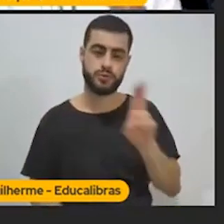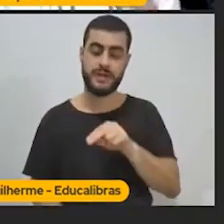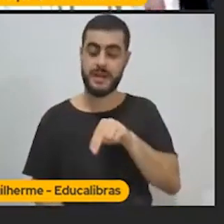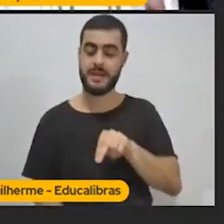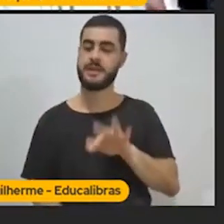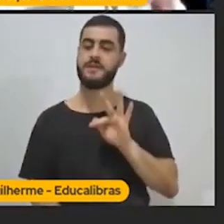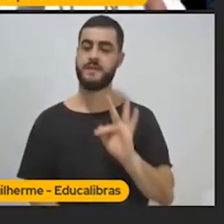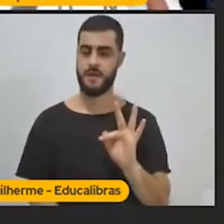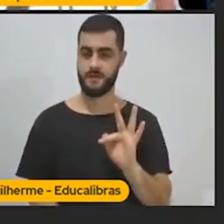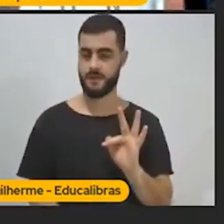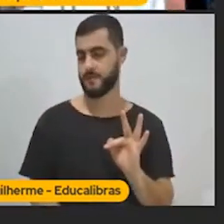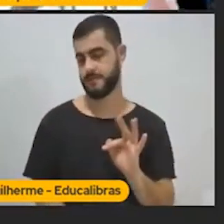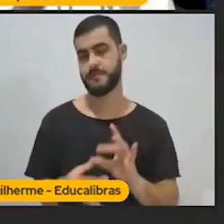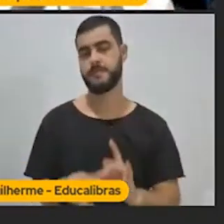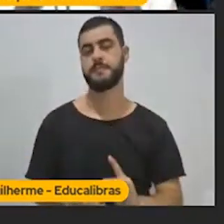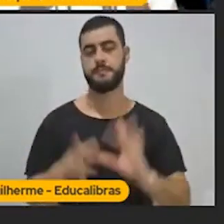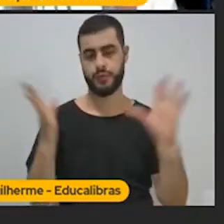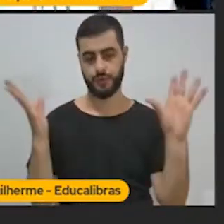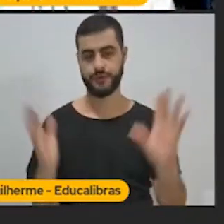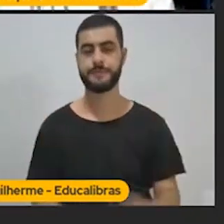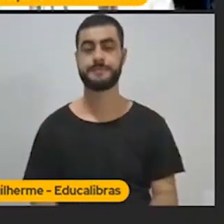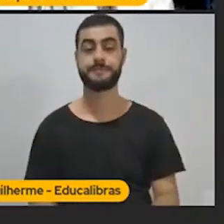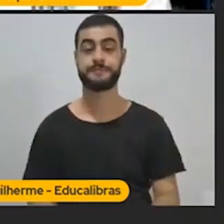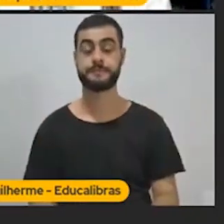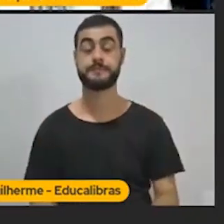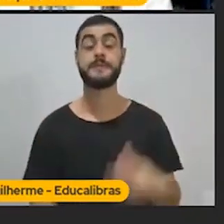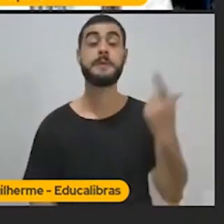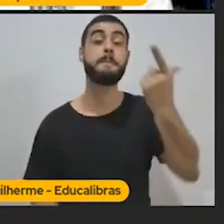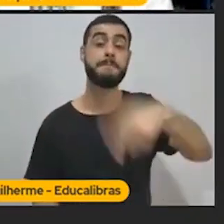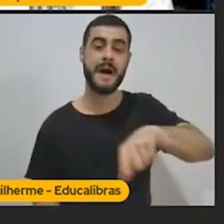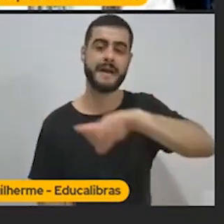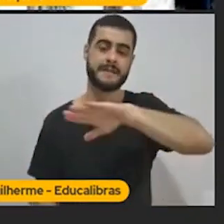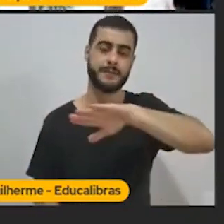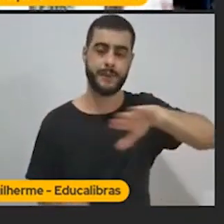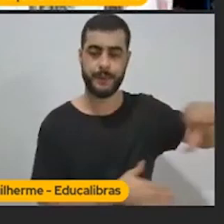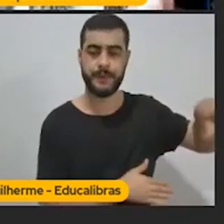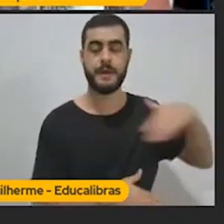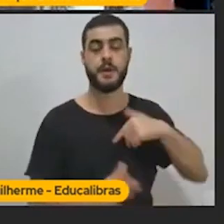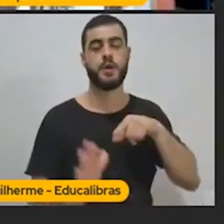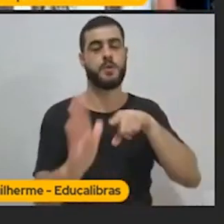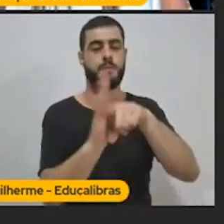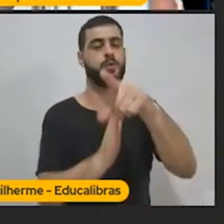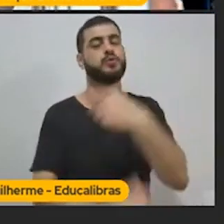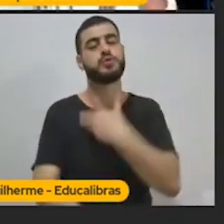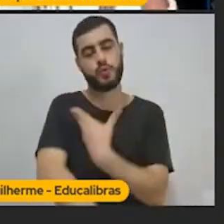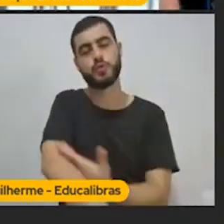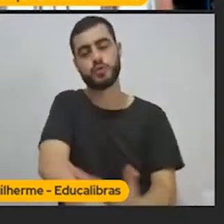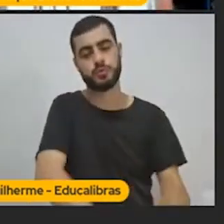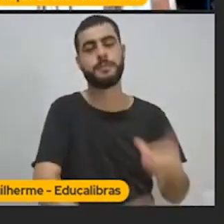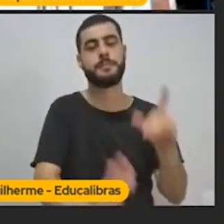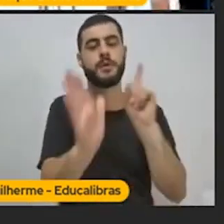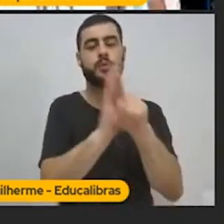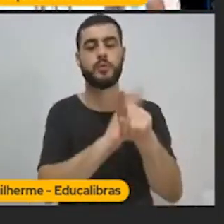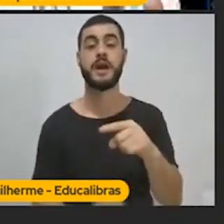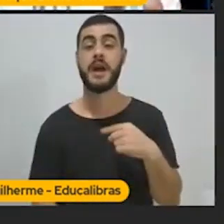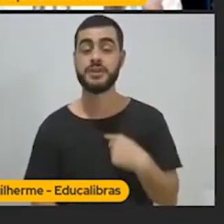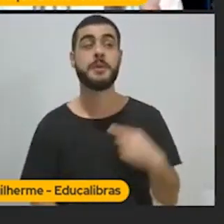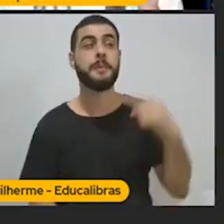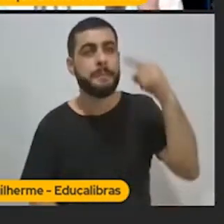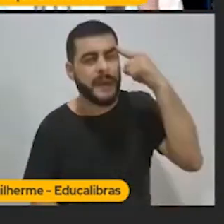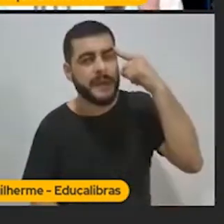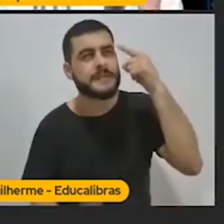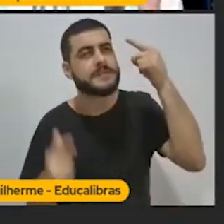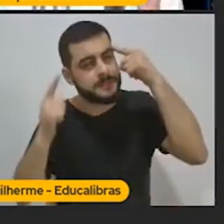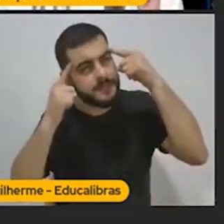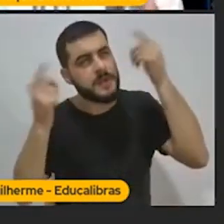Então, uma outra pergunta que eu costumo fazer, por que a gente pensa tanto, mas tanto, e a gente não